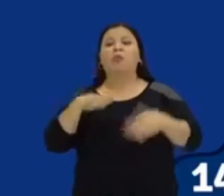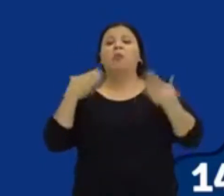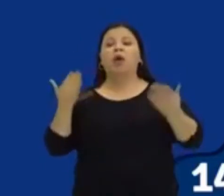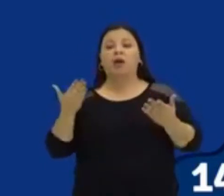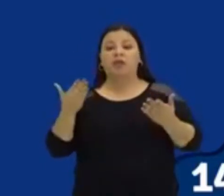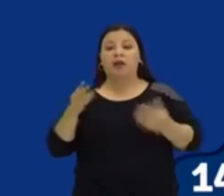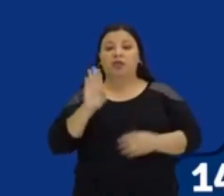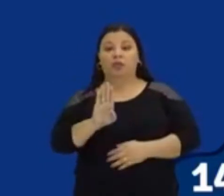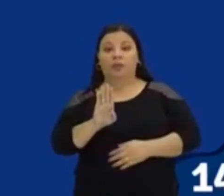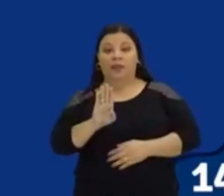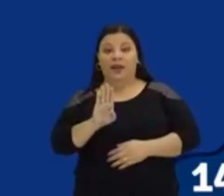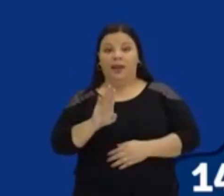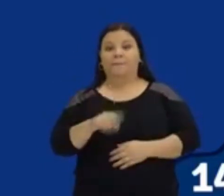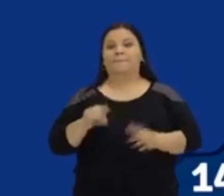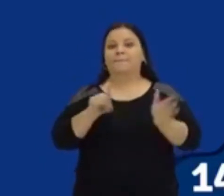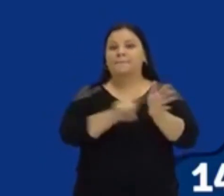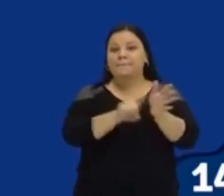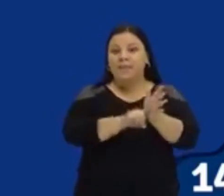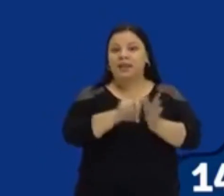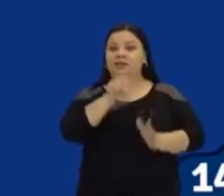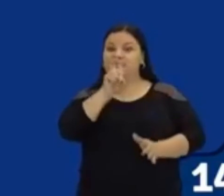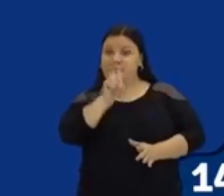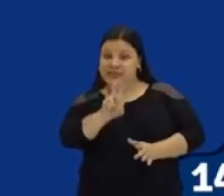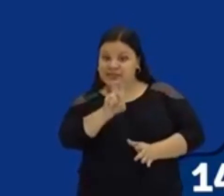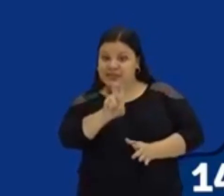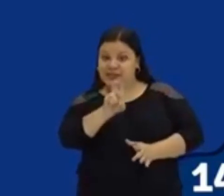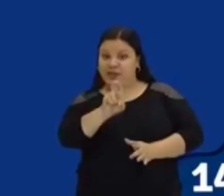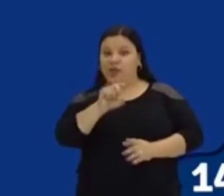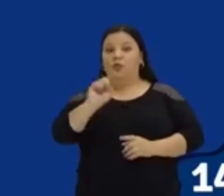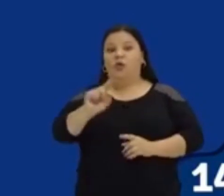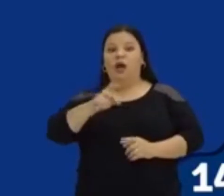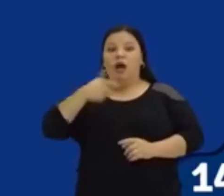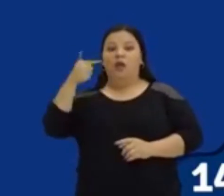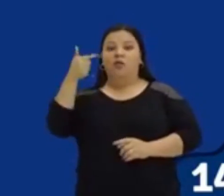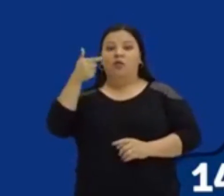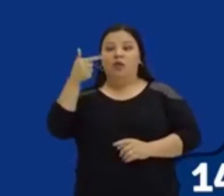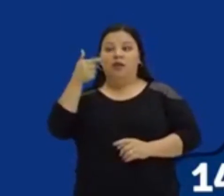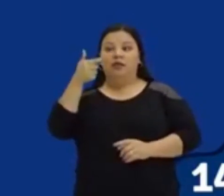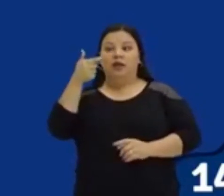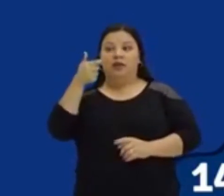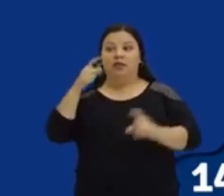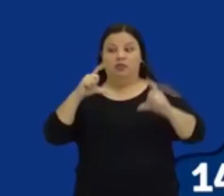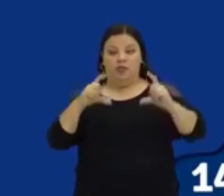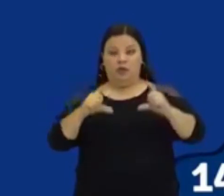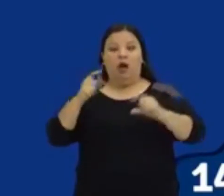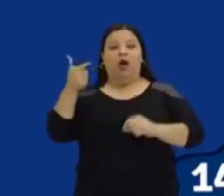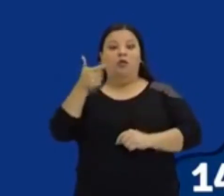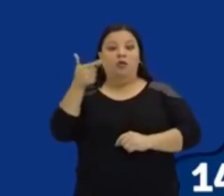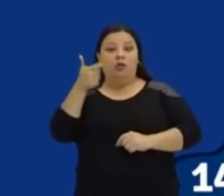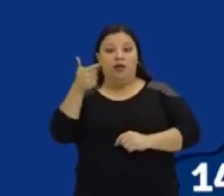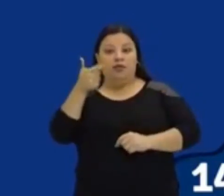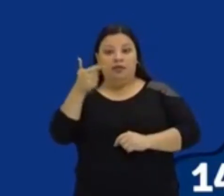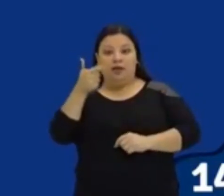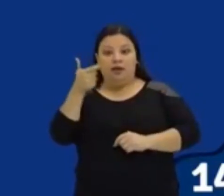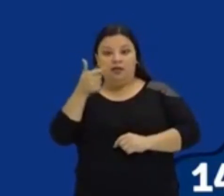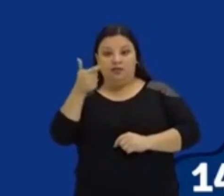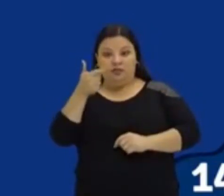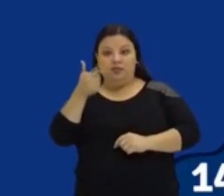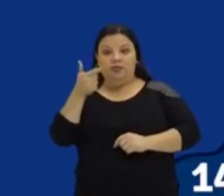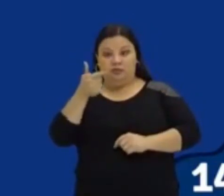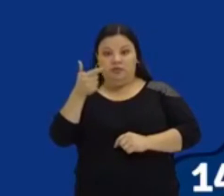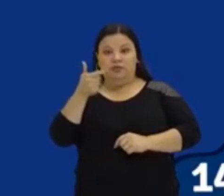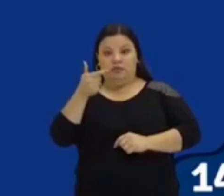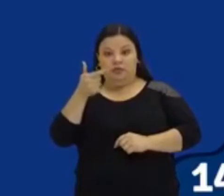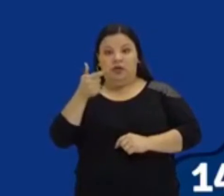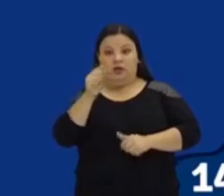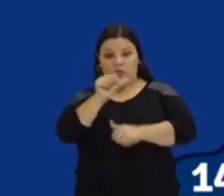ficar menos 5 ao quadrado. estou substituindo aqui pelo valor do lado, tá? Qualquer dúvida, olha aqui para o ladinho, olha. b é igual a menos 5 troquei